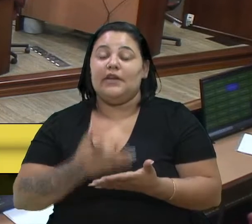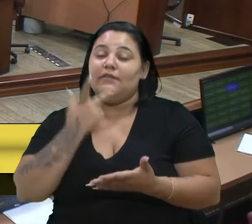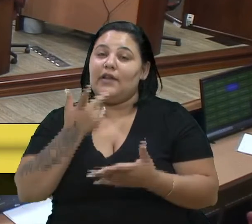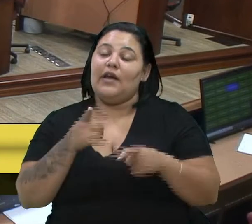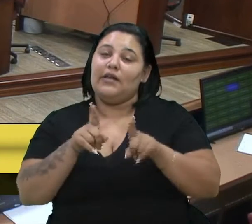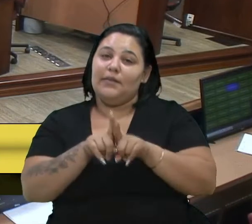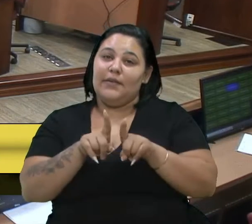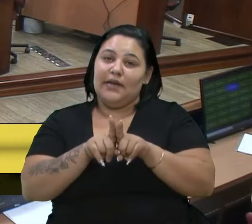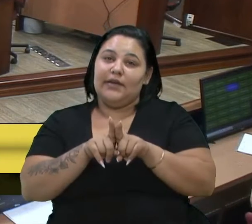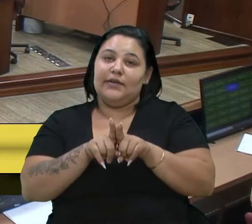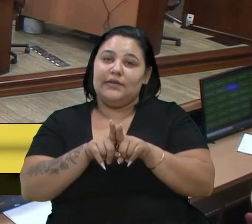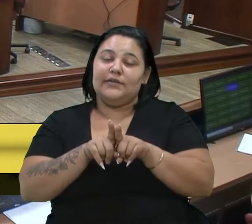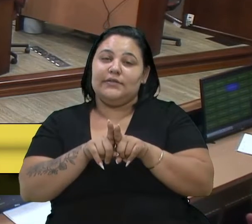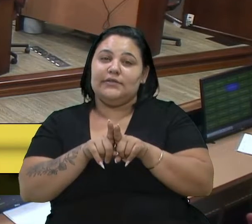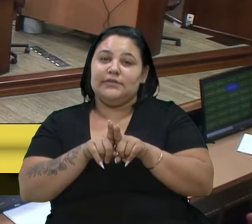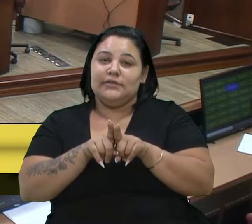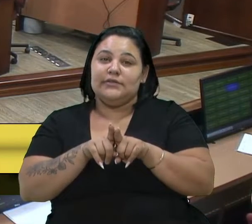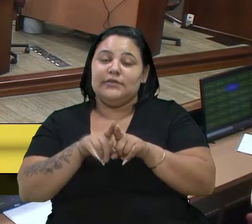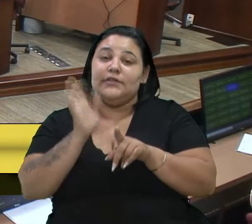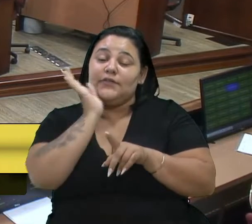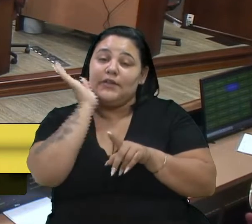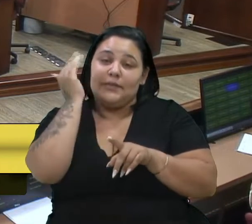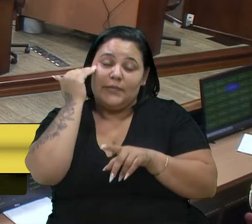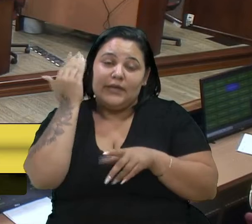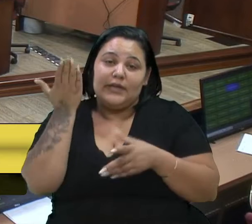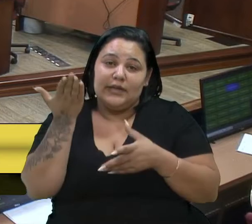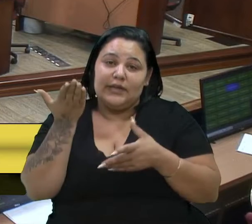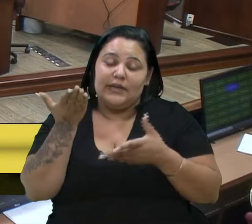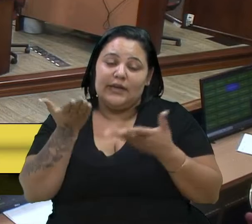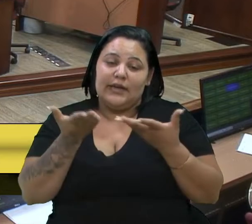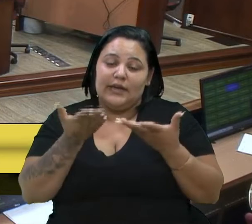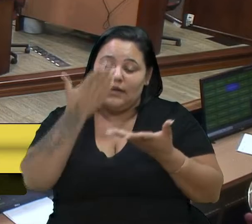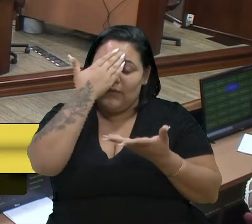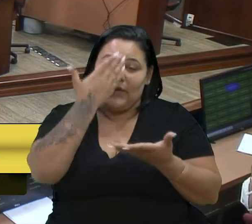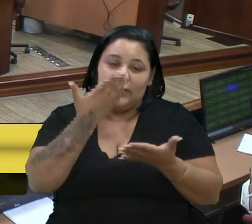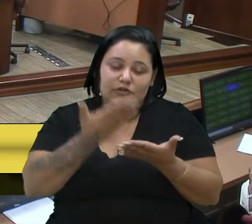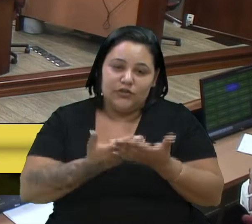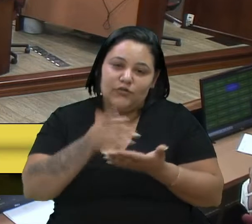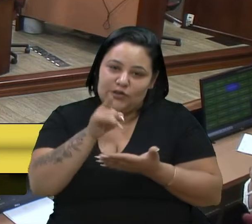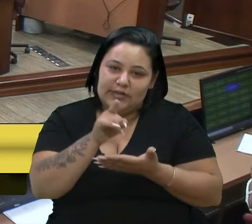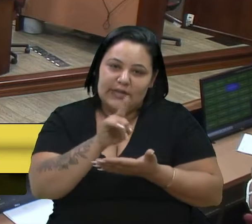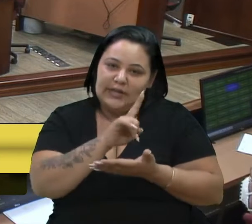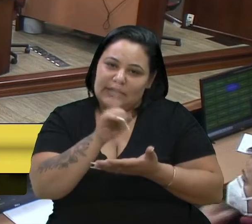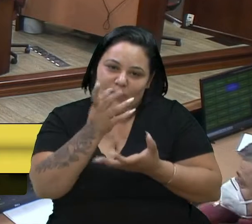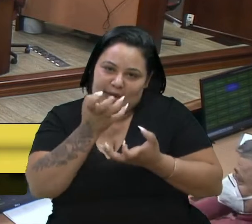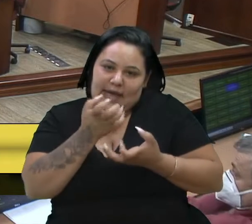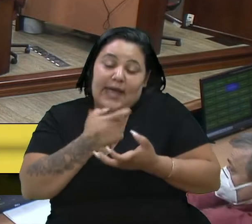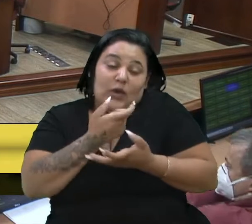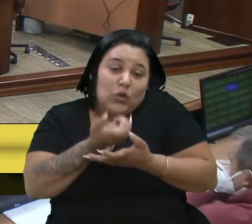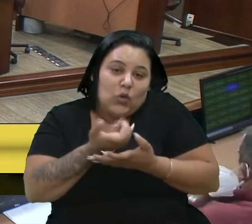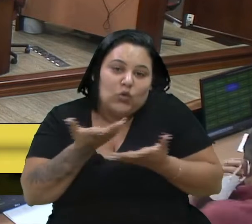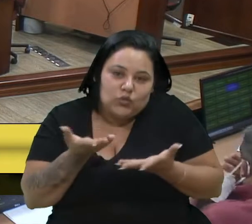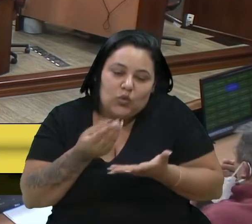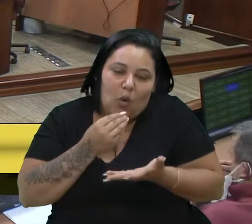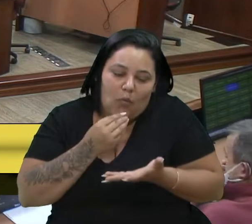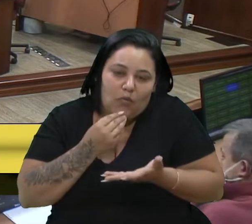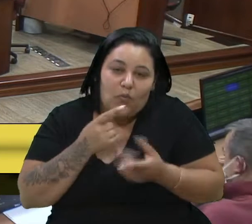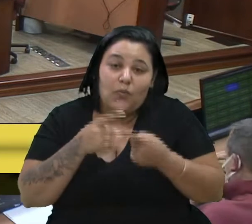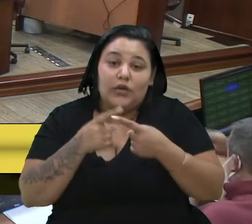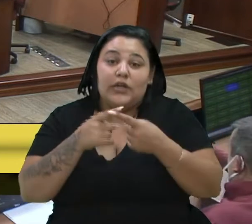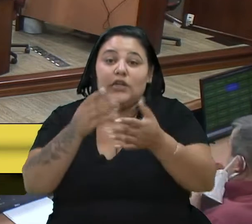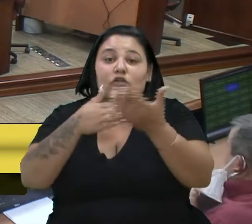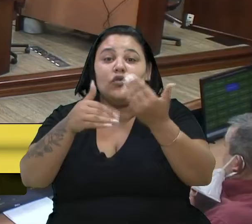realmente, vereador Felipe, eu acredito que o senhor não tenha usado de má fé, porque todas as vezes que nós